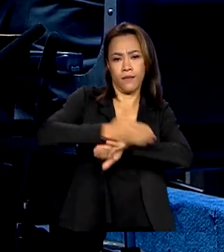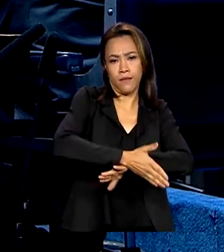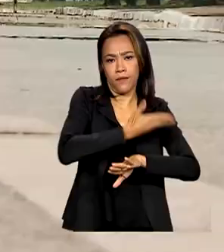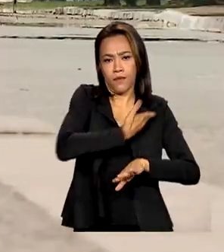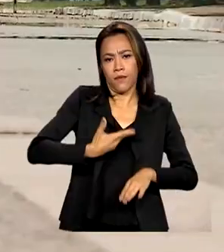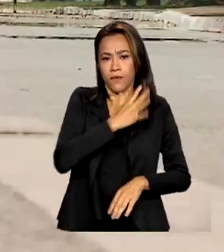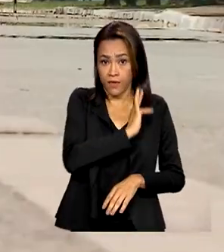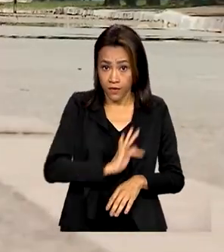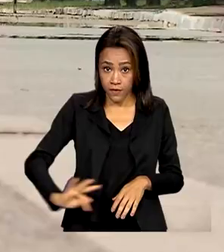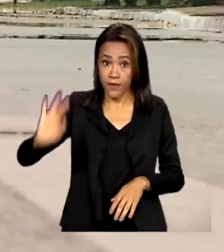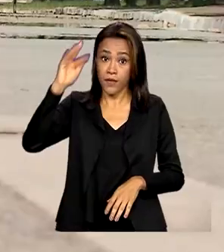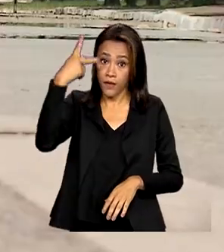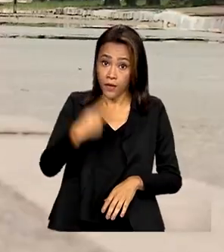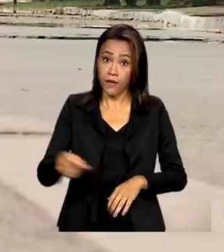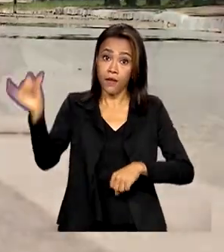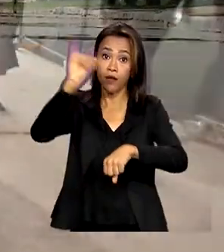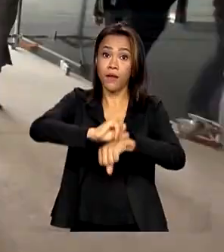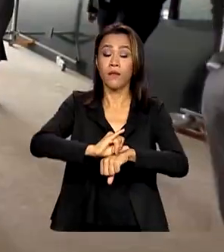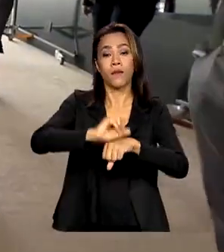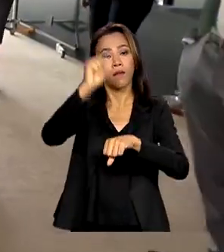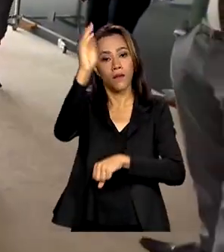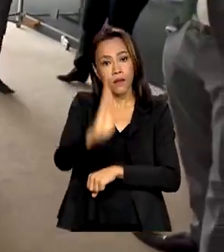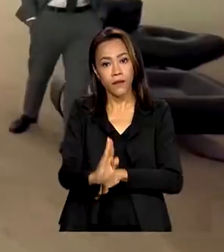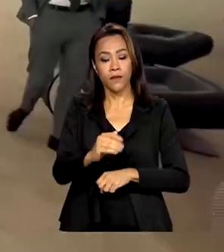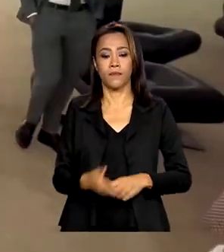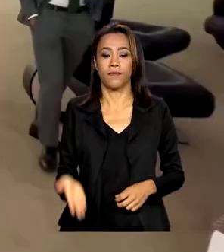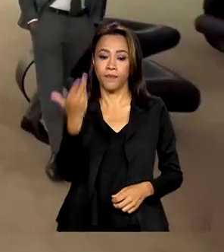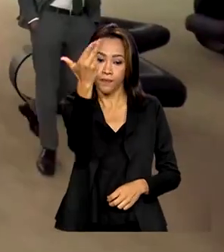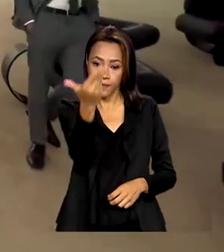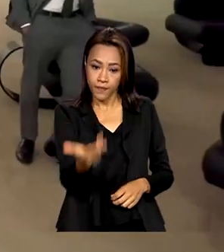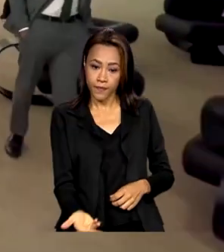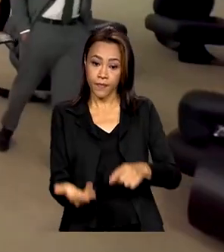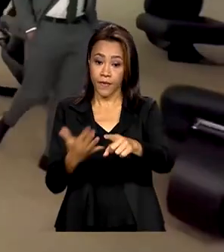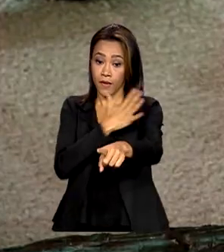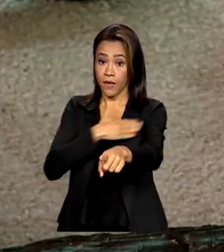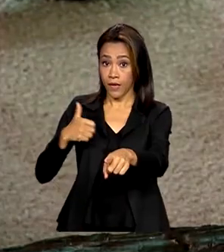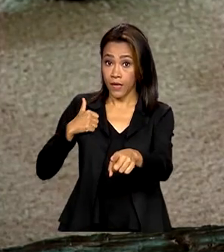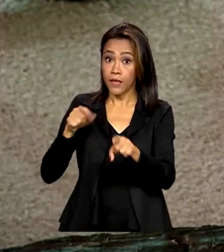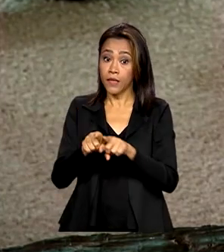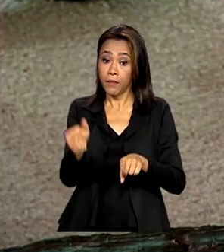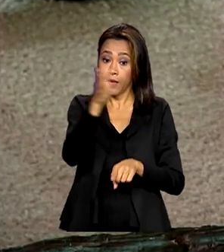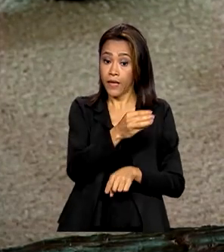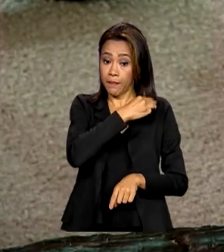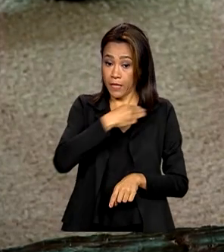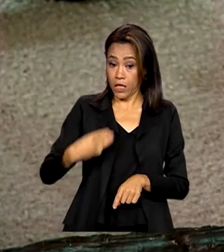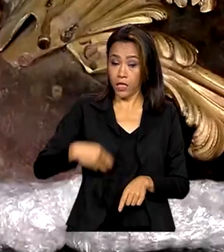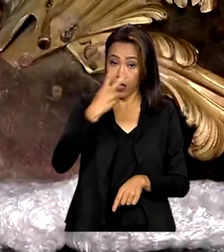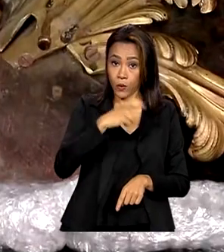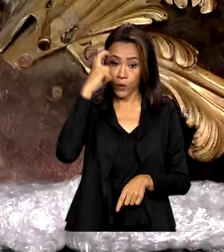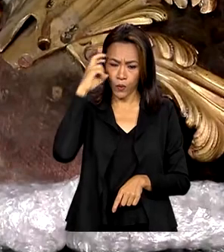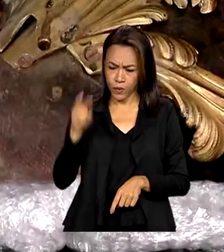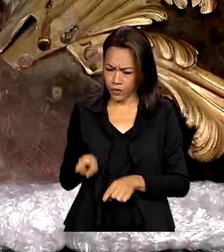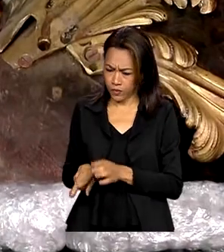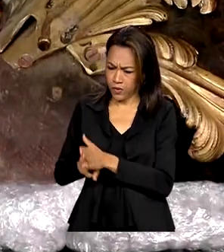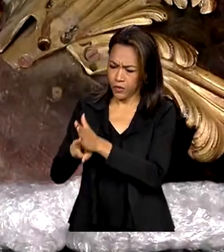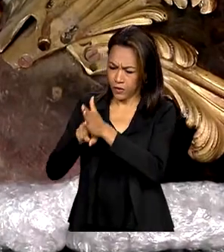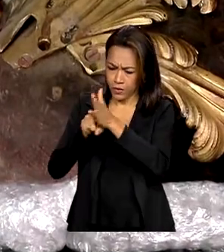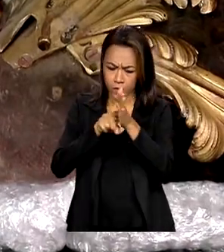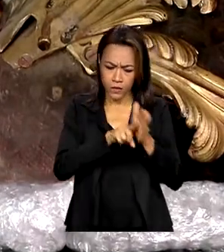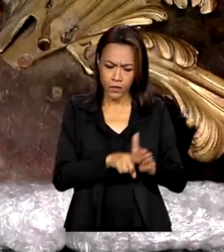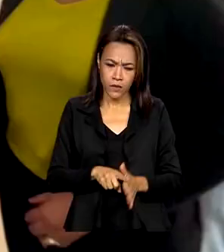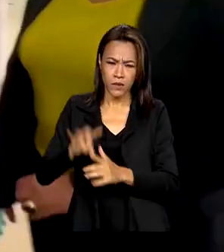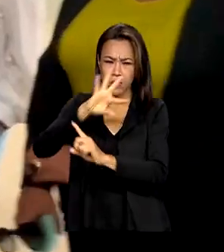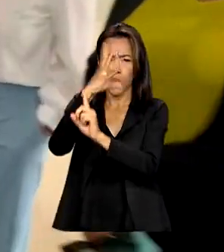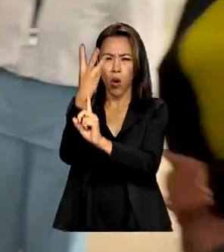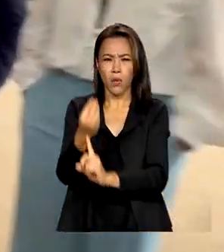pública da capital do país. Primeira-dama e ministra da cultura vistoriam obras de arte do Palácio do Planalto